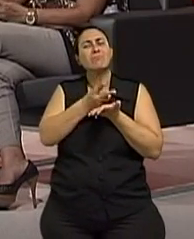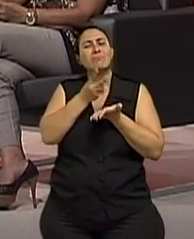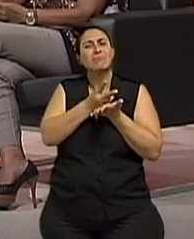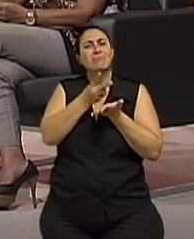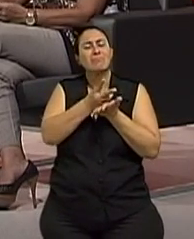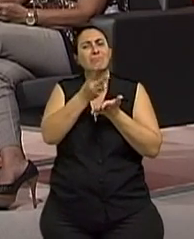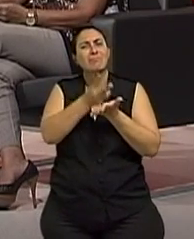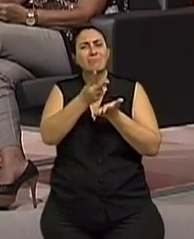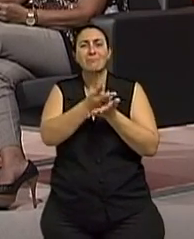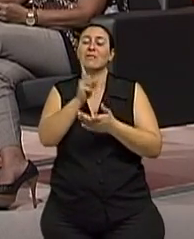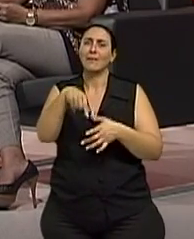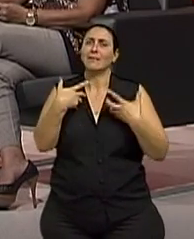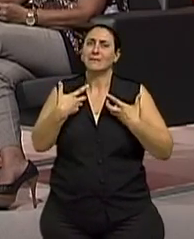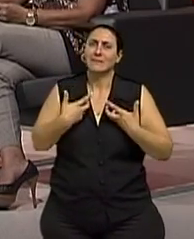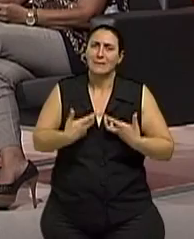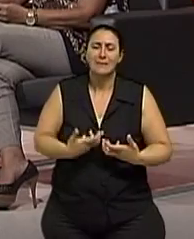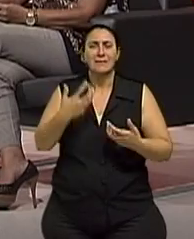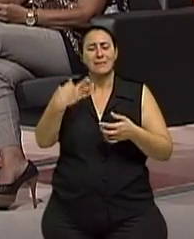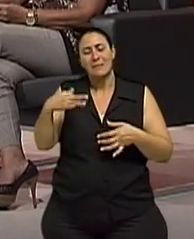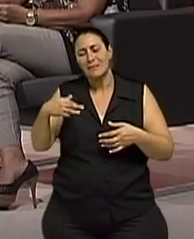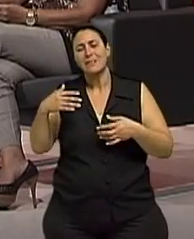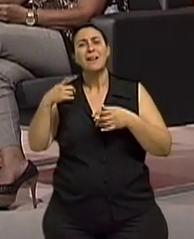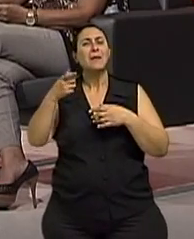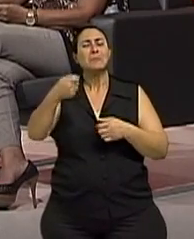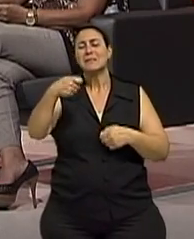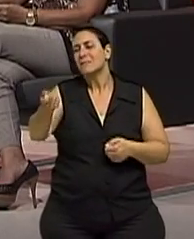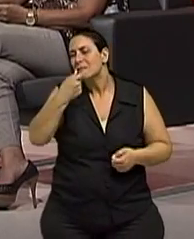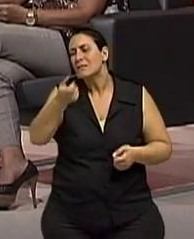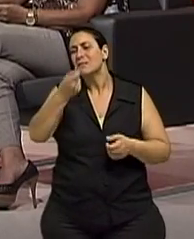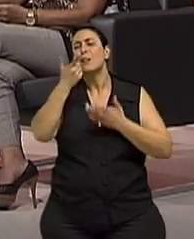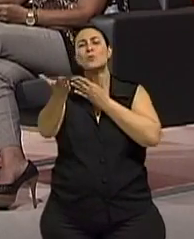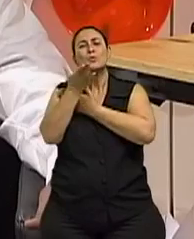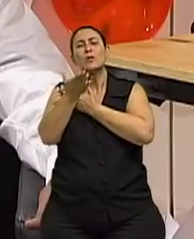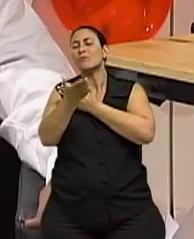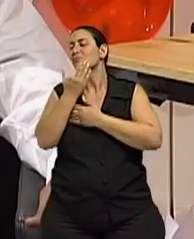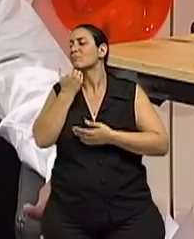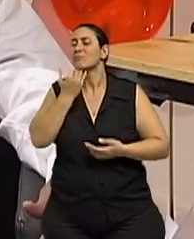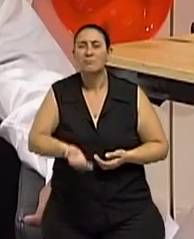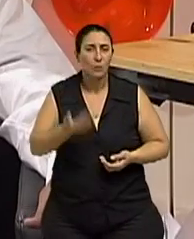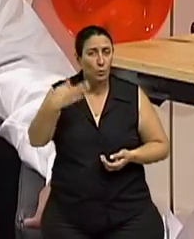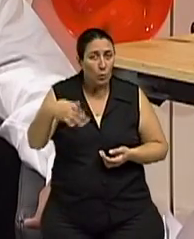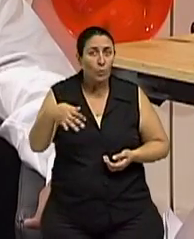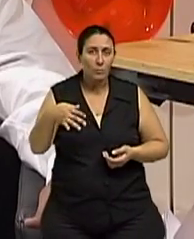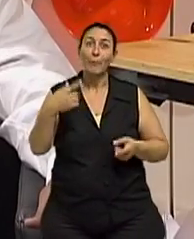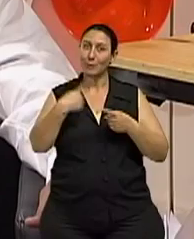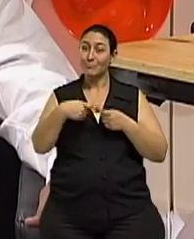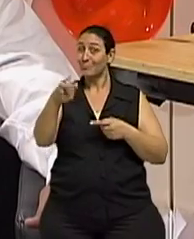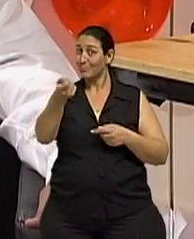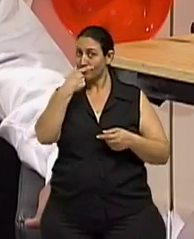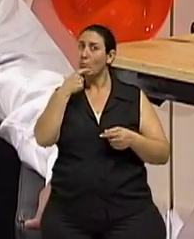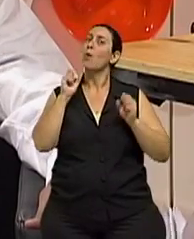permanente é muito desgastante. Dor que necessita do uso contínuo de anti-inflamatórios, de analgésicos, porque o uso contínuo também desses